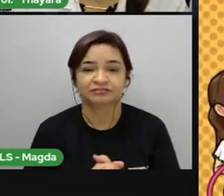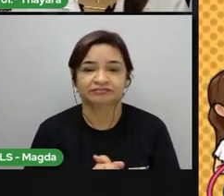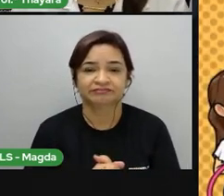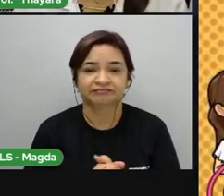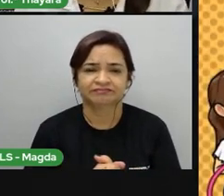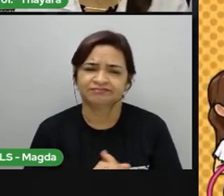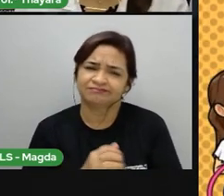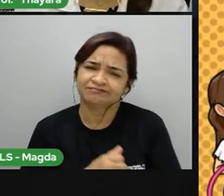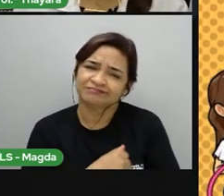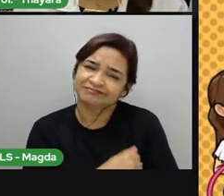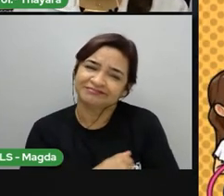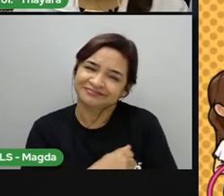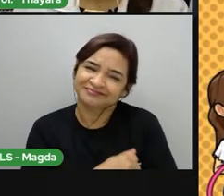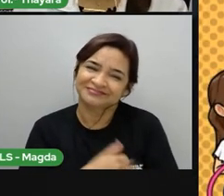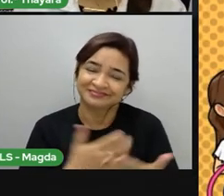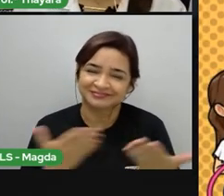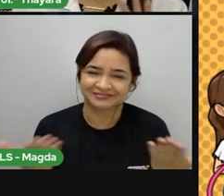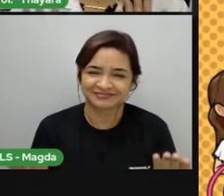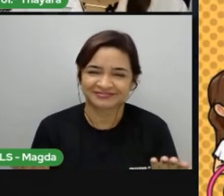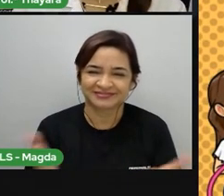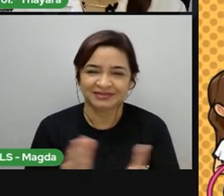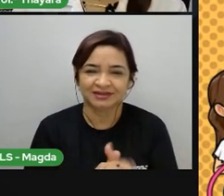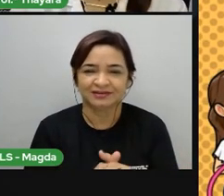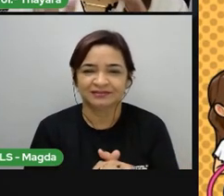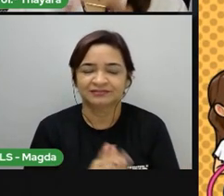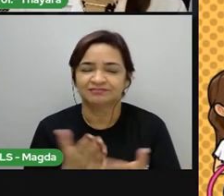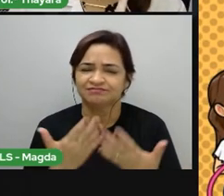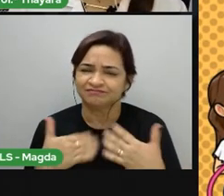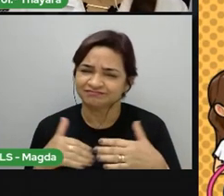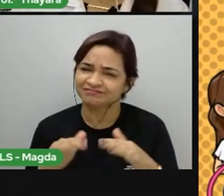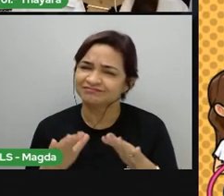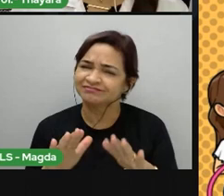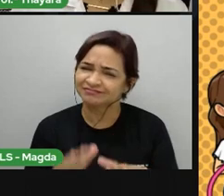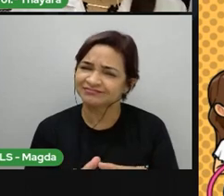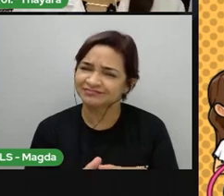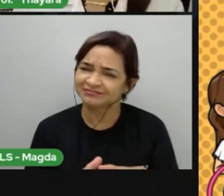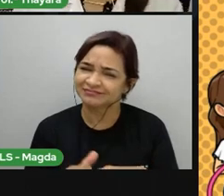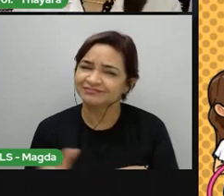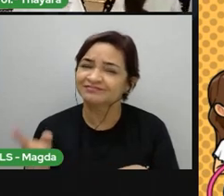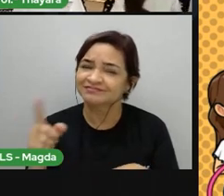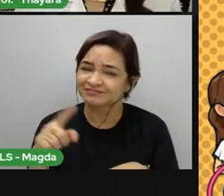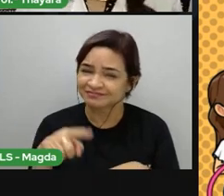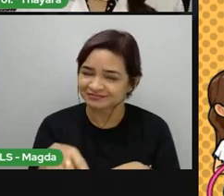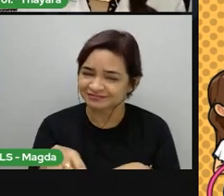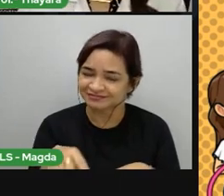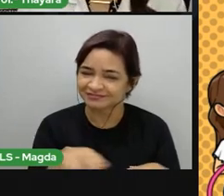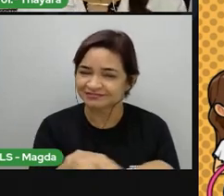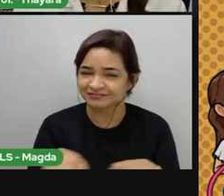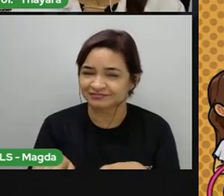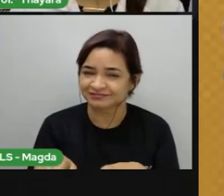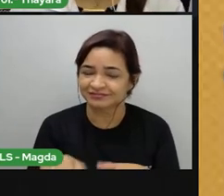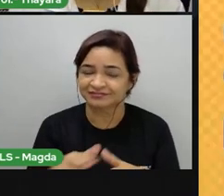Eu vou morrer de saudade de vocês, mas não se preocupem que a gente já tem encontro marcado na semana que vem.